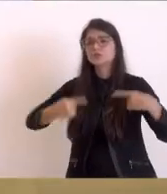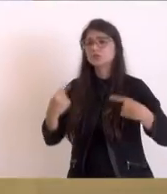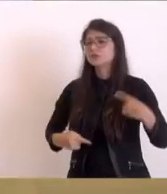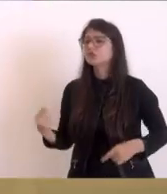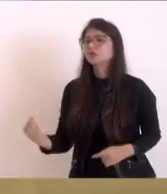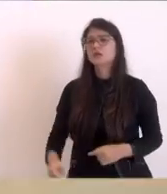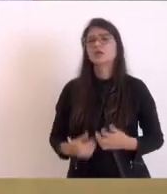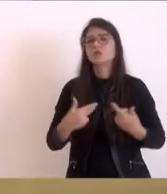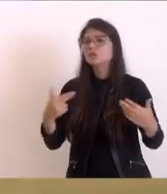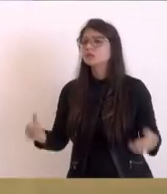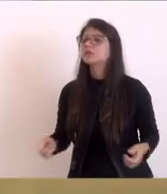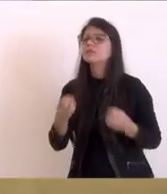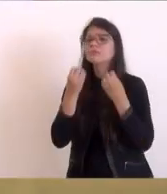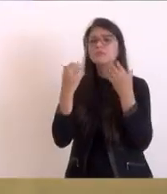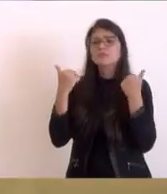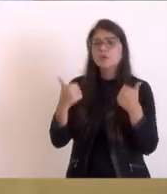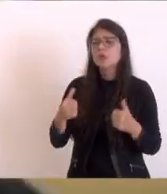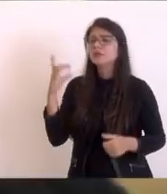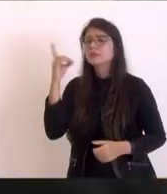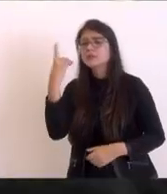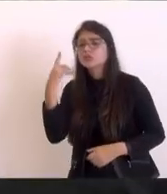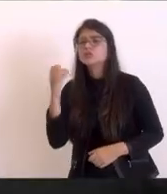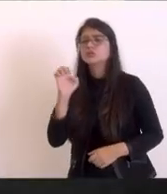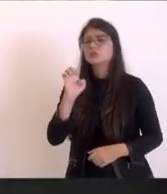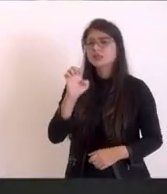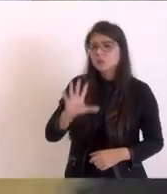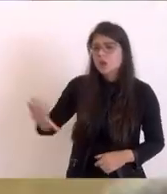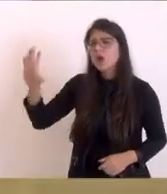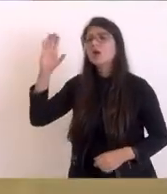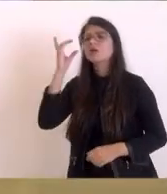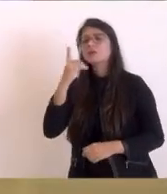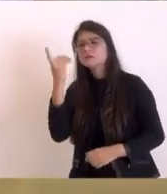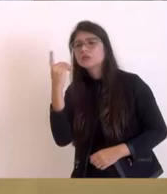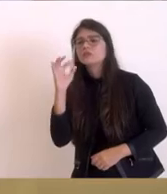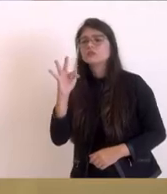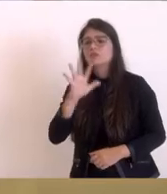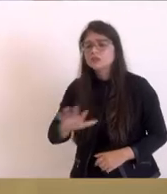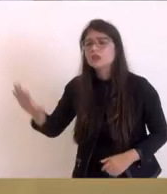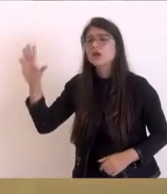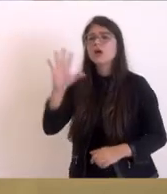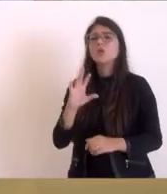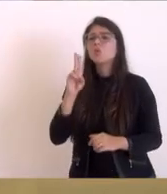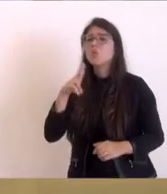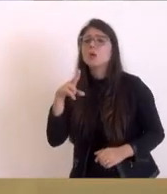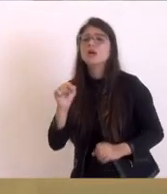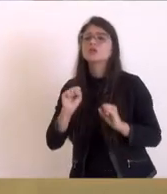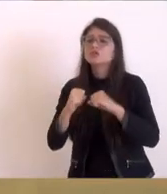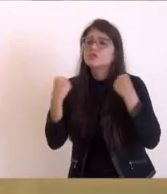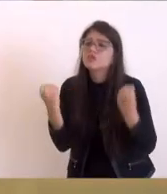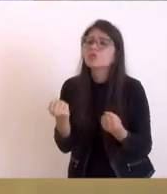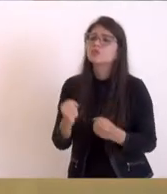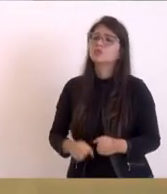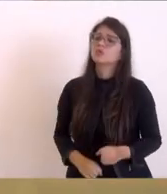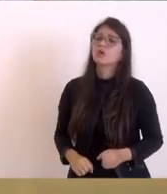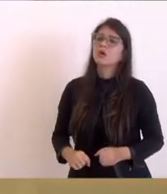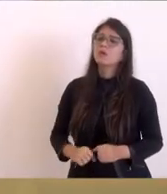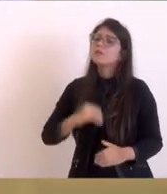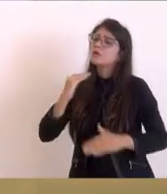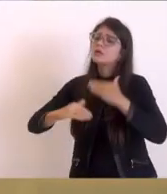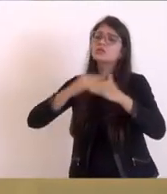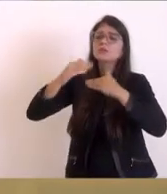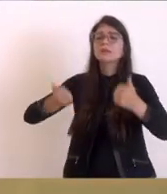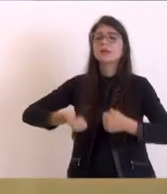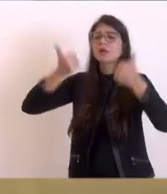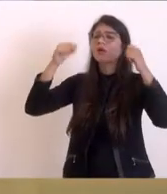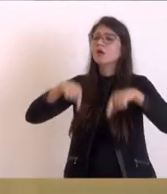estadual, deputado federal, mas nunca se enganjaram em pró de fazer o melhor para essa região. Nadamos no dinheiro, Rida Zostra,